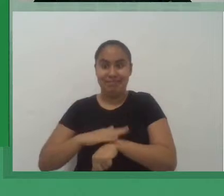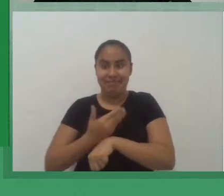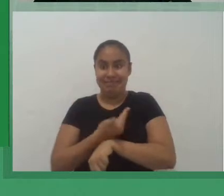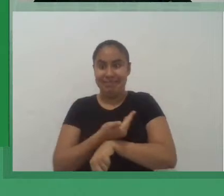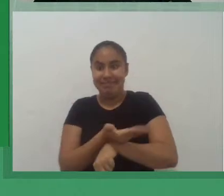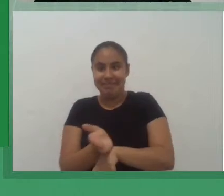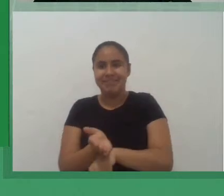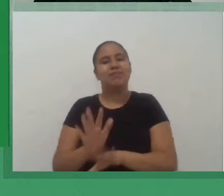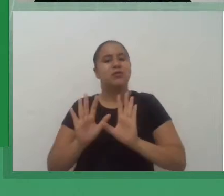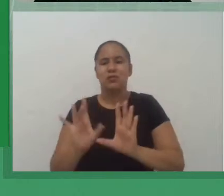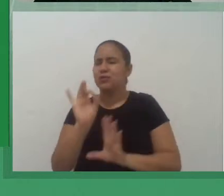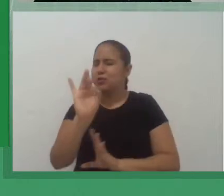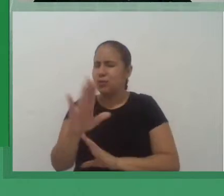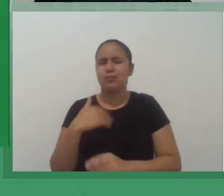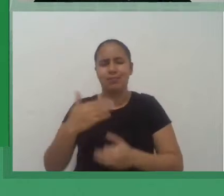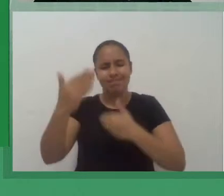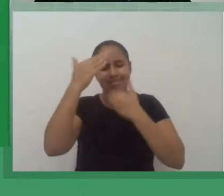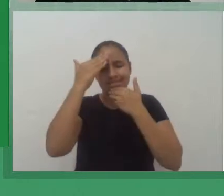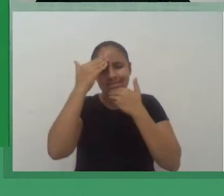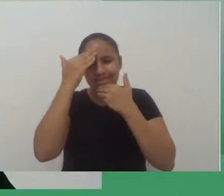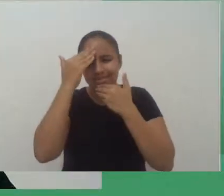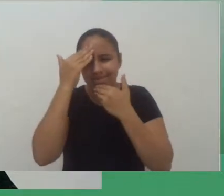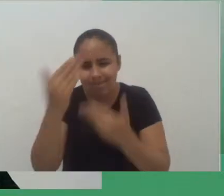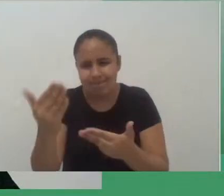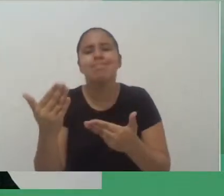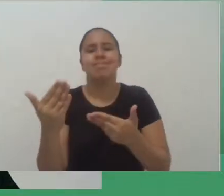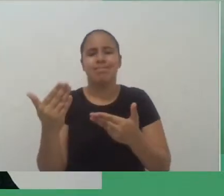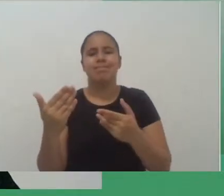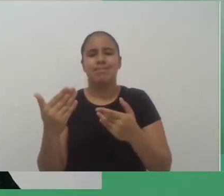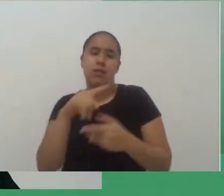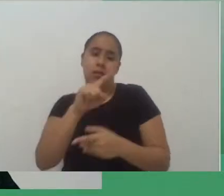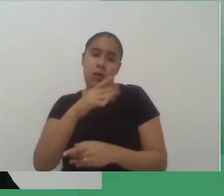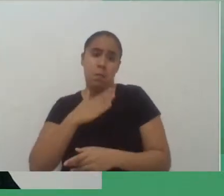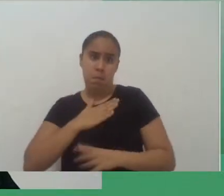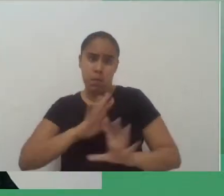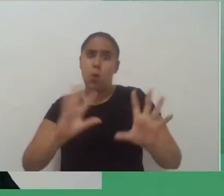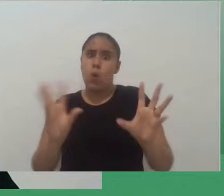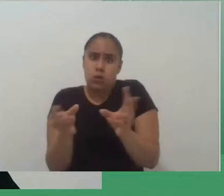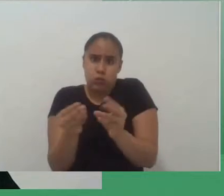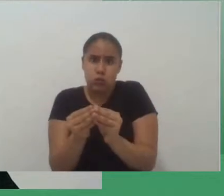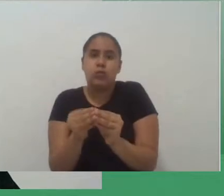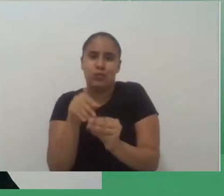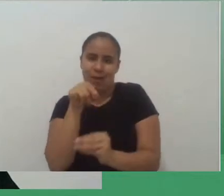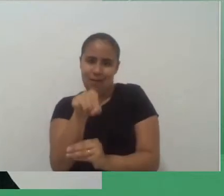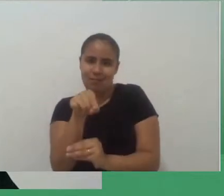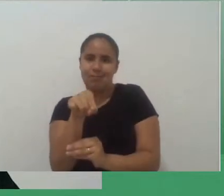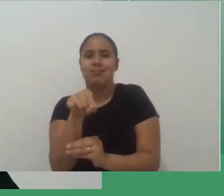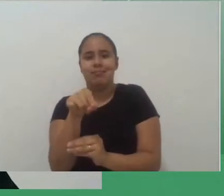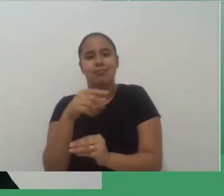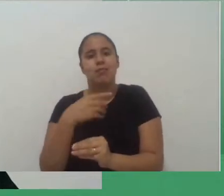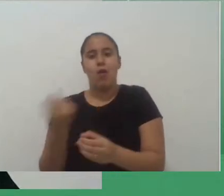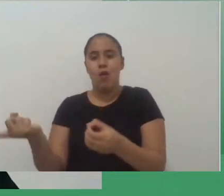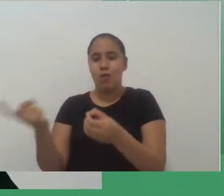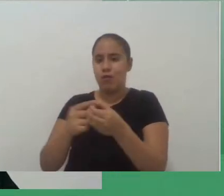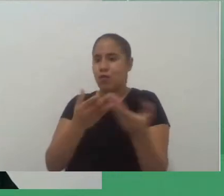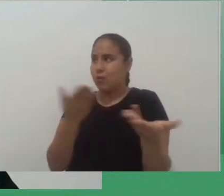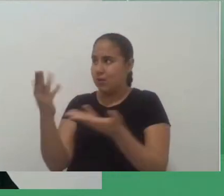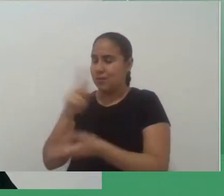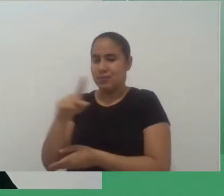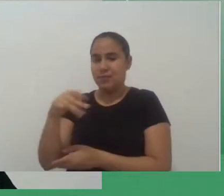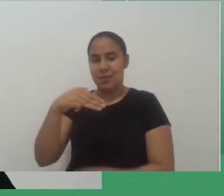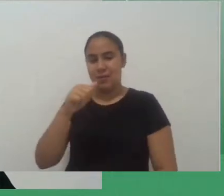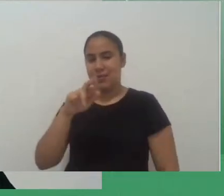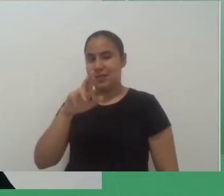mas é isso, gostaria de agradecer, né, esse foi o meu resumo escondido, e devolvo a palavra para a professora Marcela. Muito obrigado, professora.